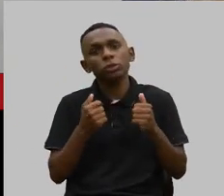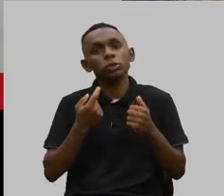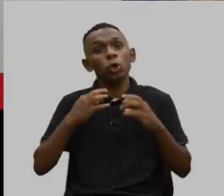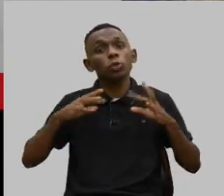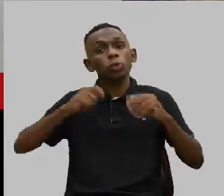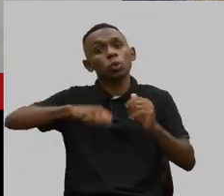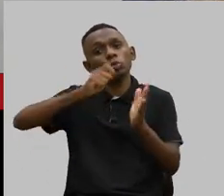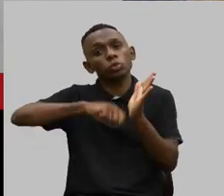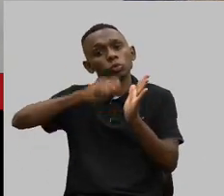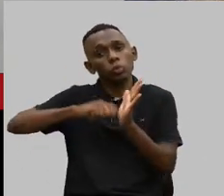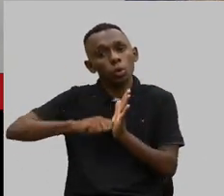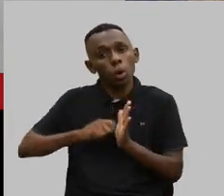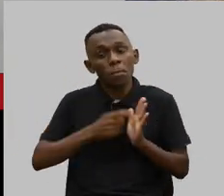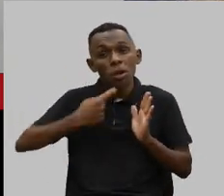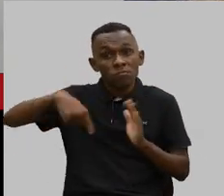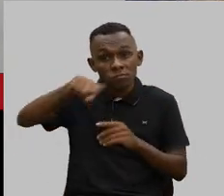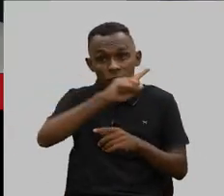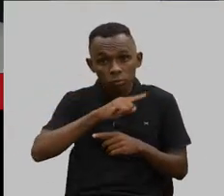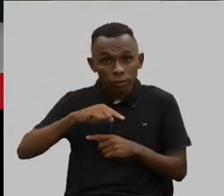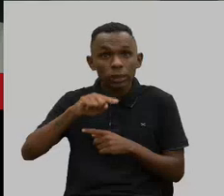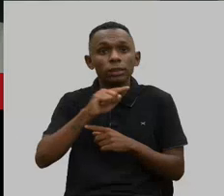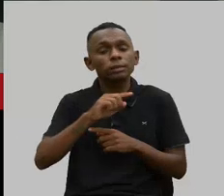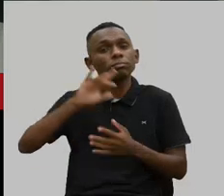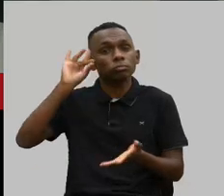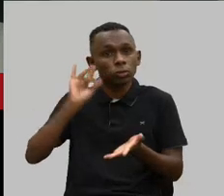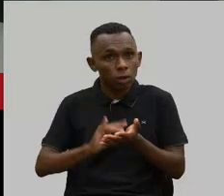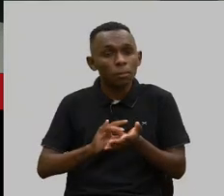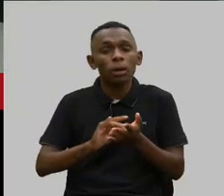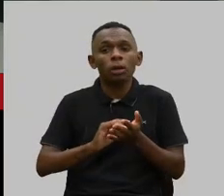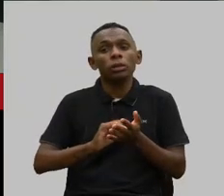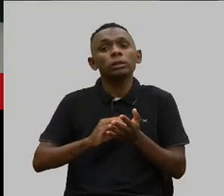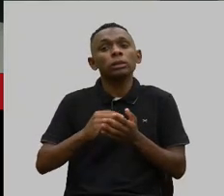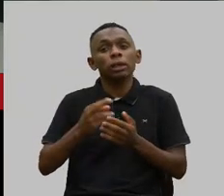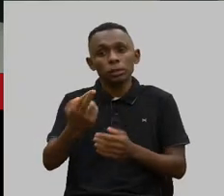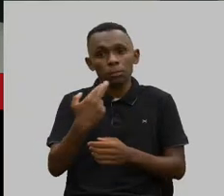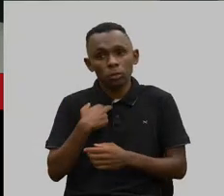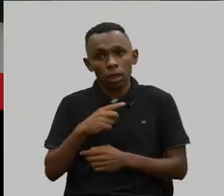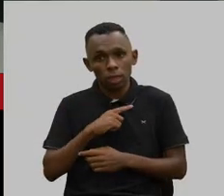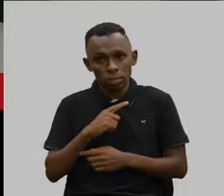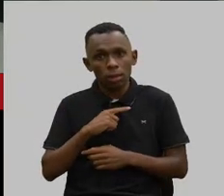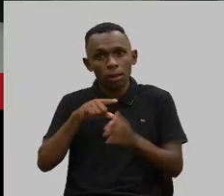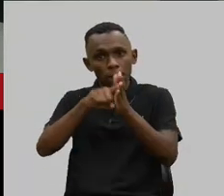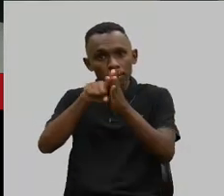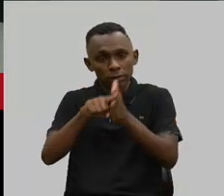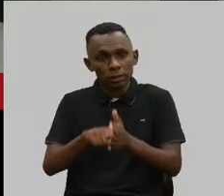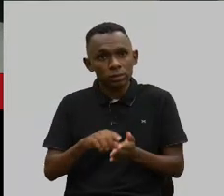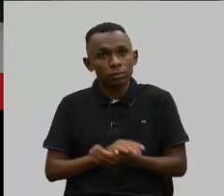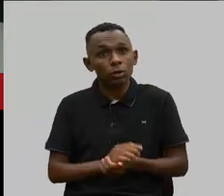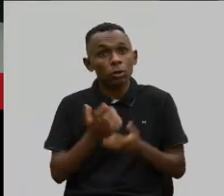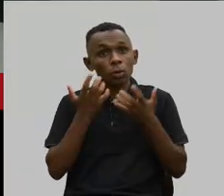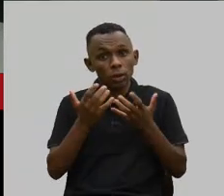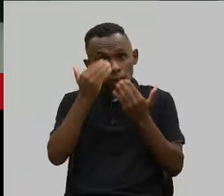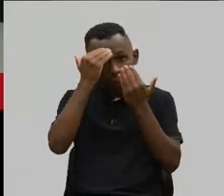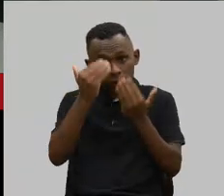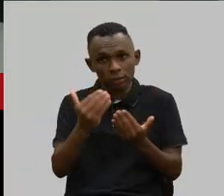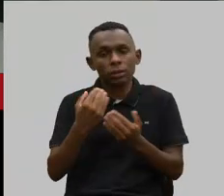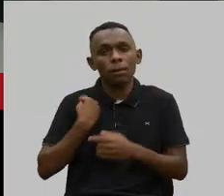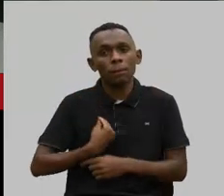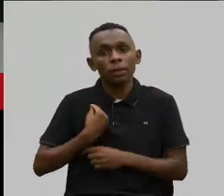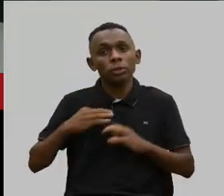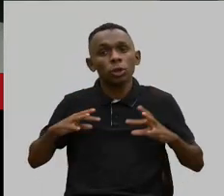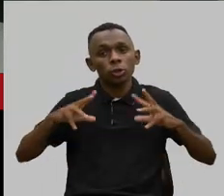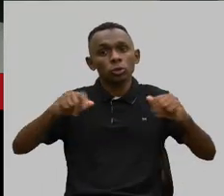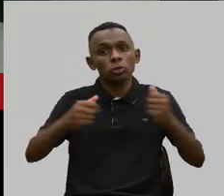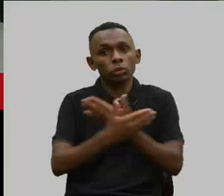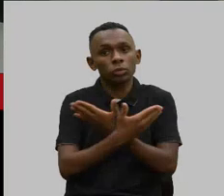todos nós para vocês realmente nos responderem eu gostaria de agradecer a presença de todos